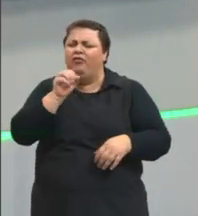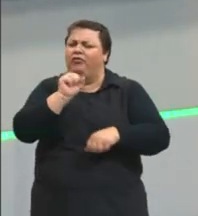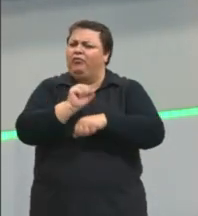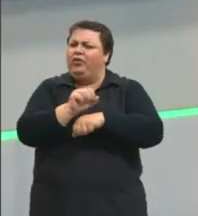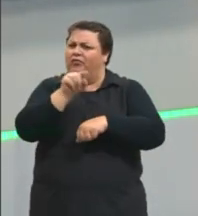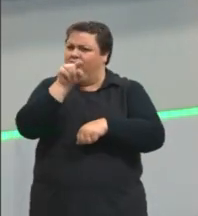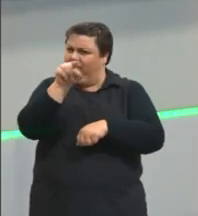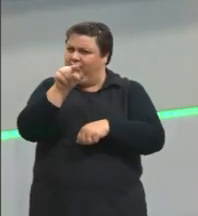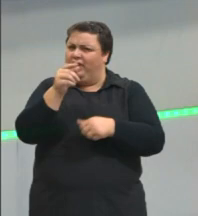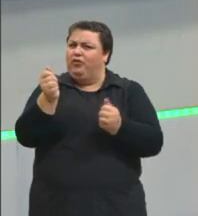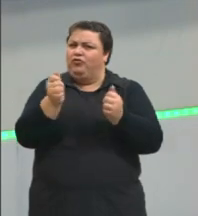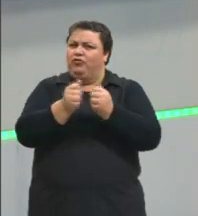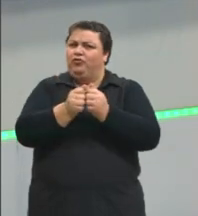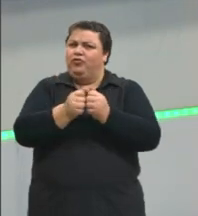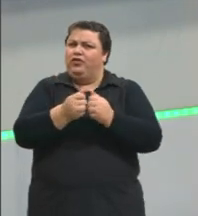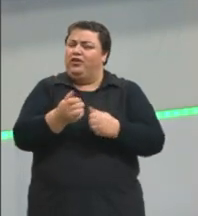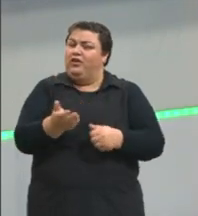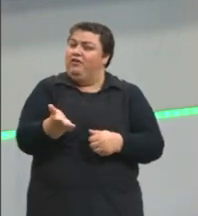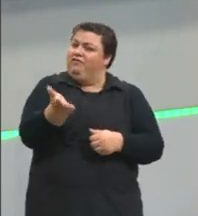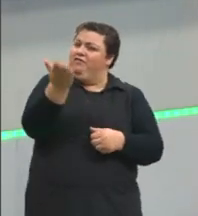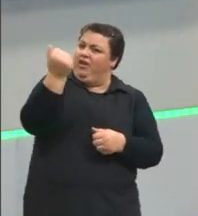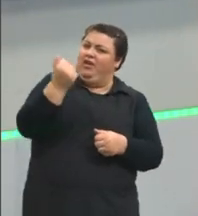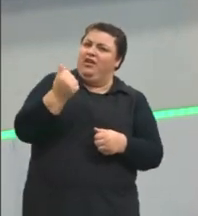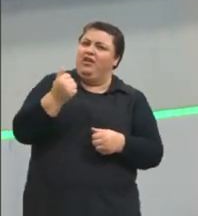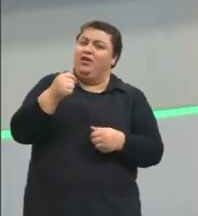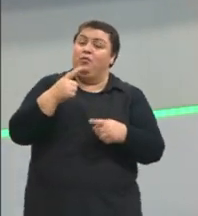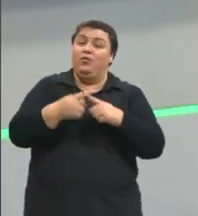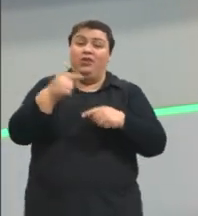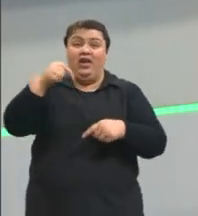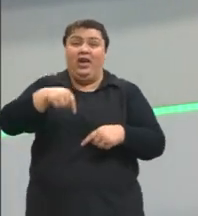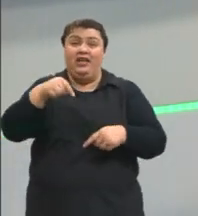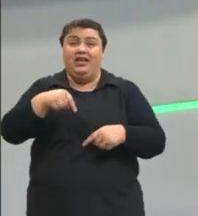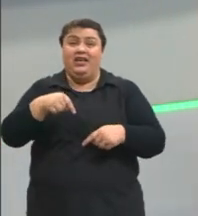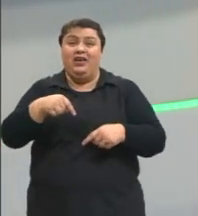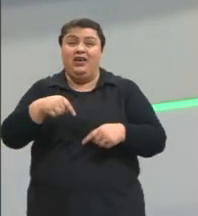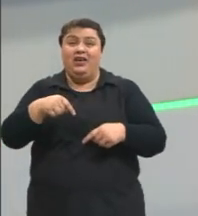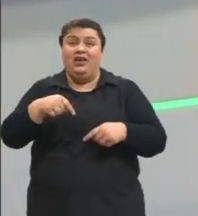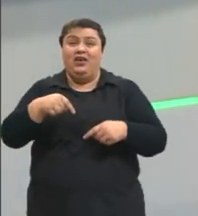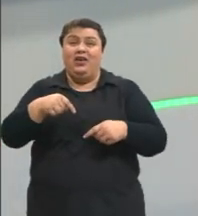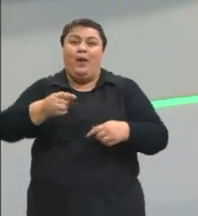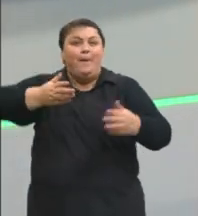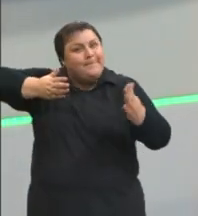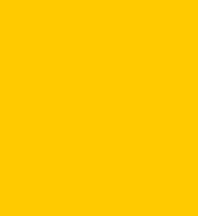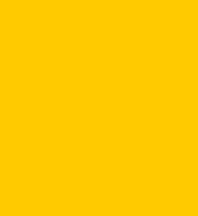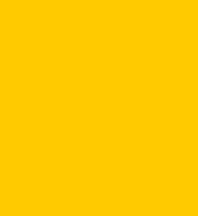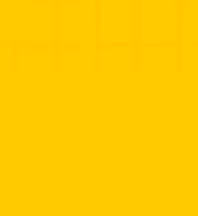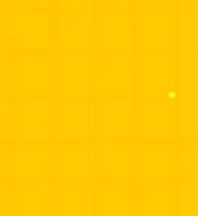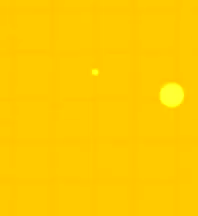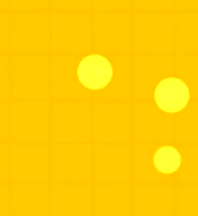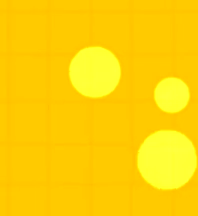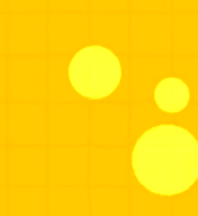espero ver vocês lá e venham comigo nessa porque aqui a gente é eu como partiu passar